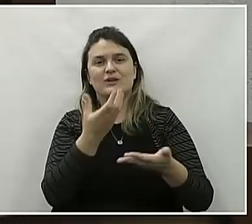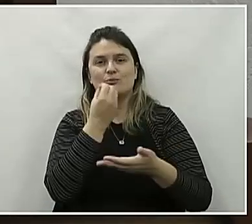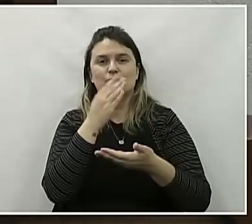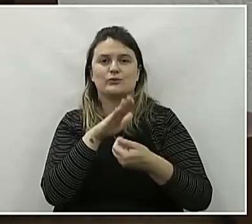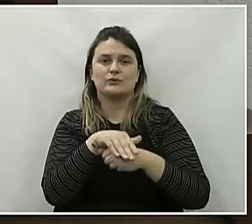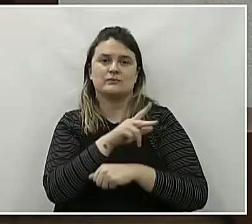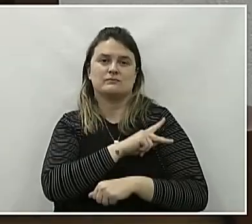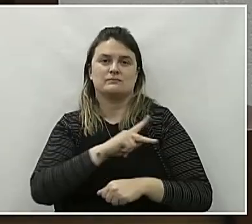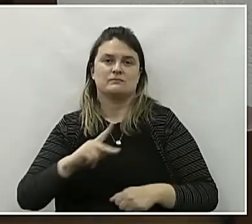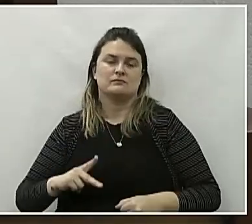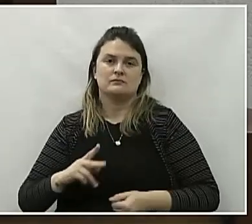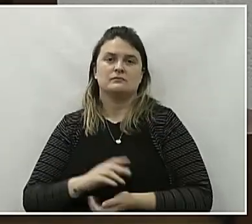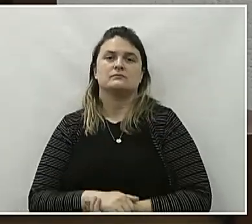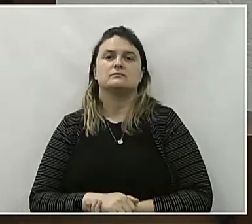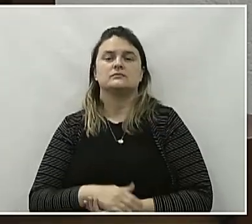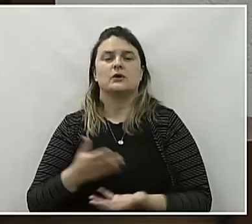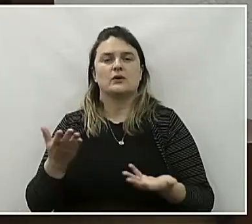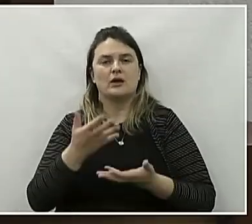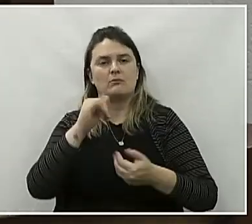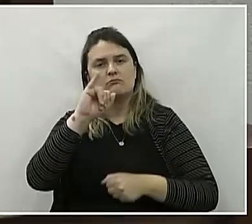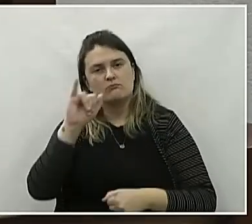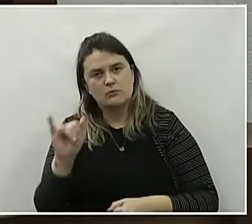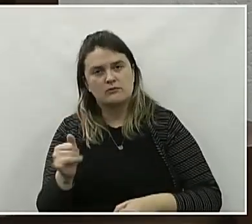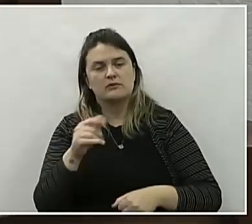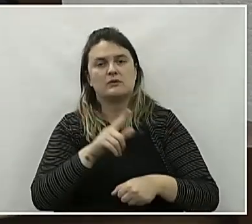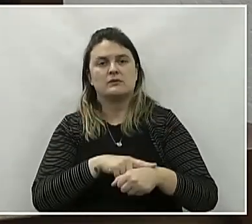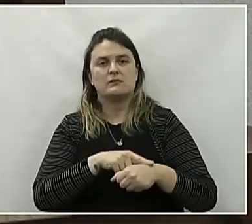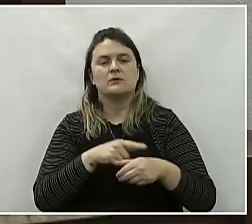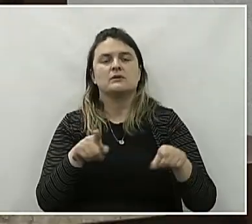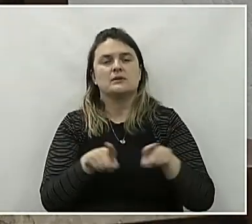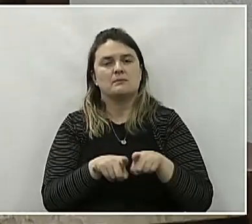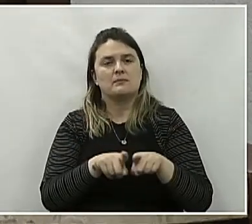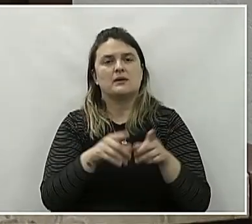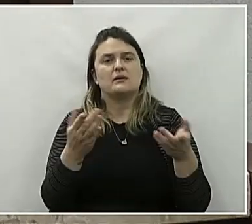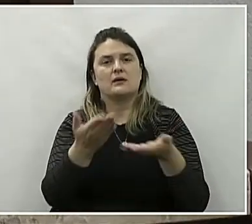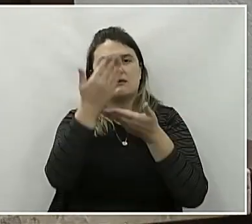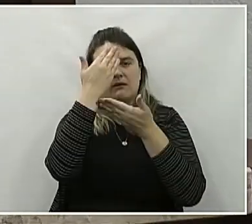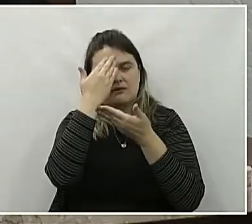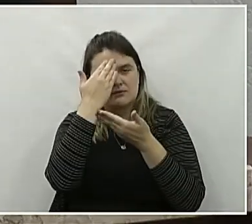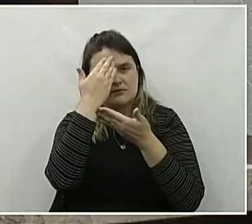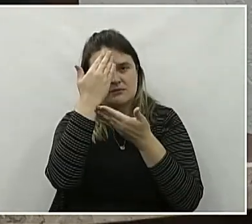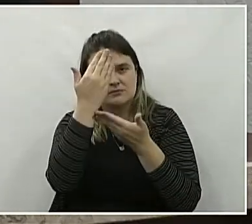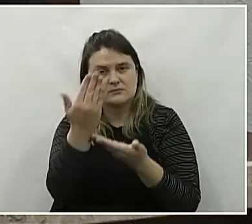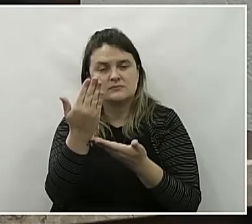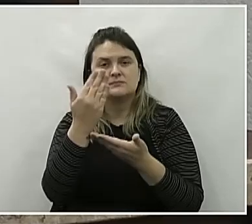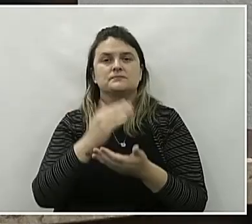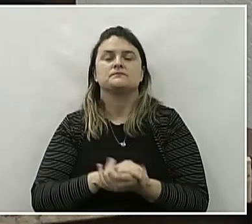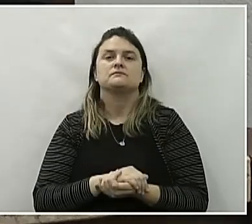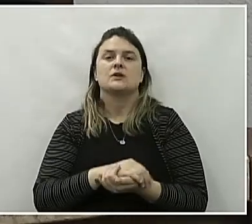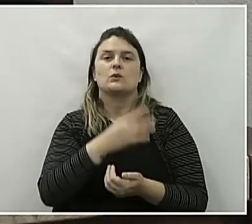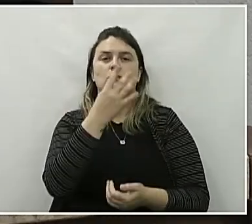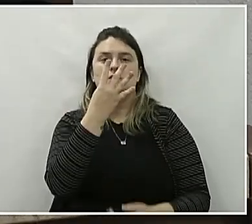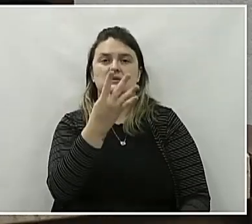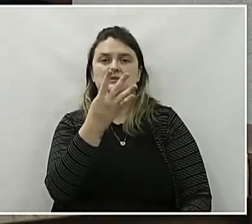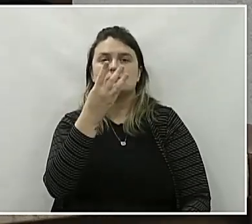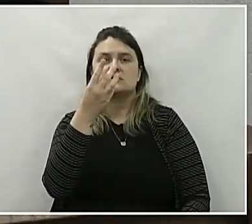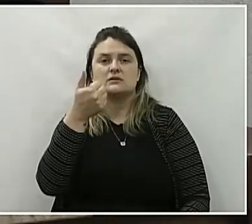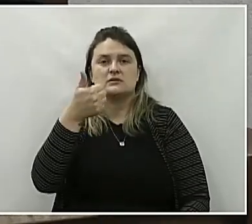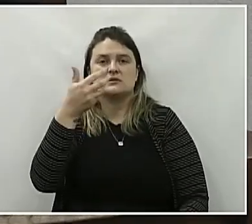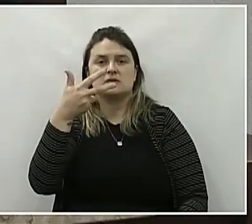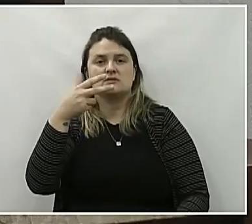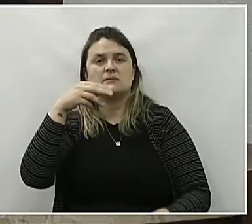presidente. Gostaria de aproveitar esse momento para estar agradecendo as 413